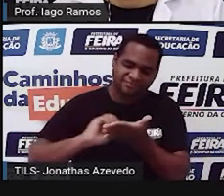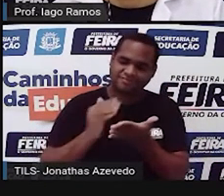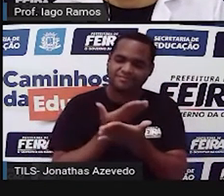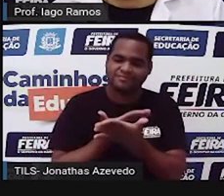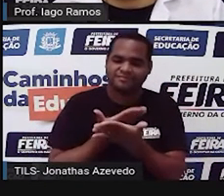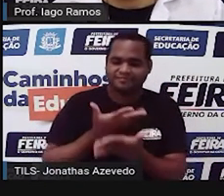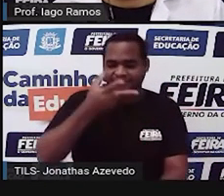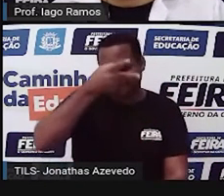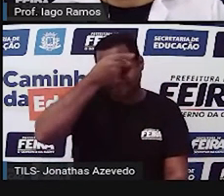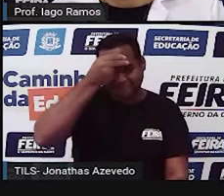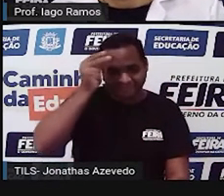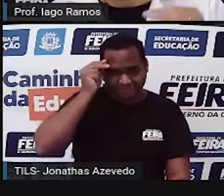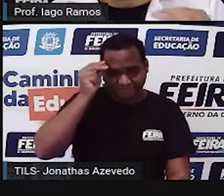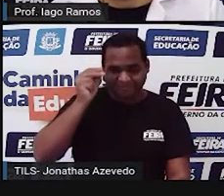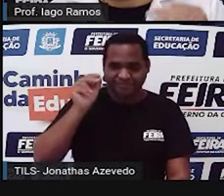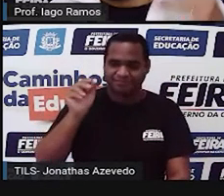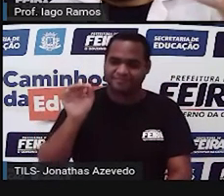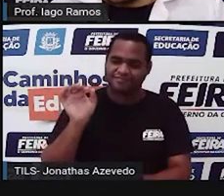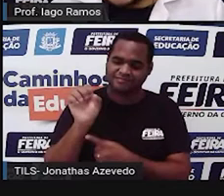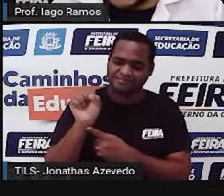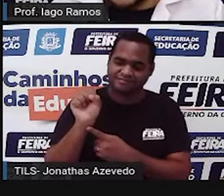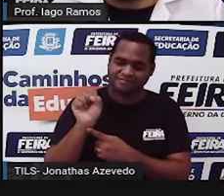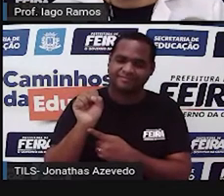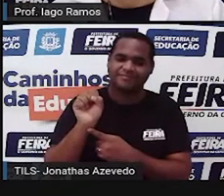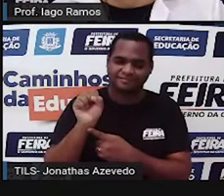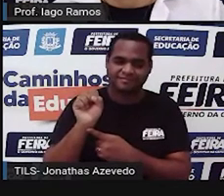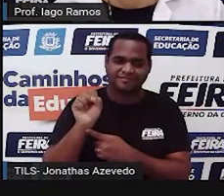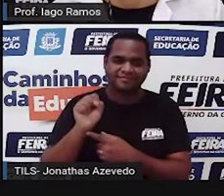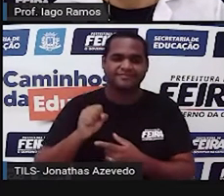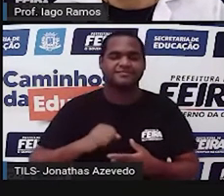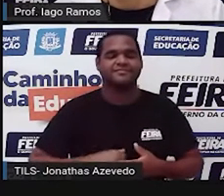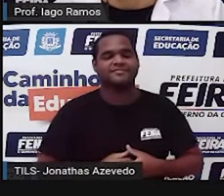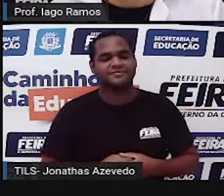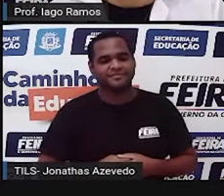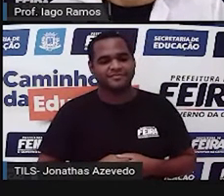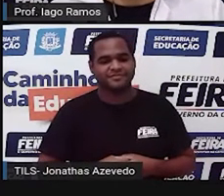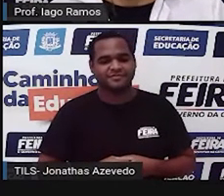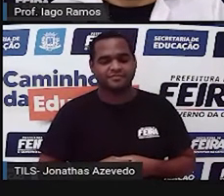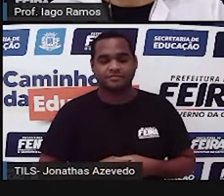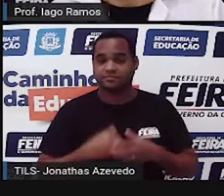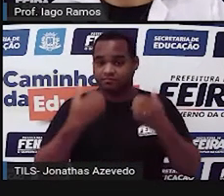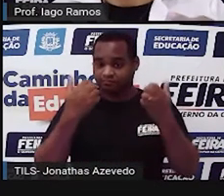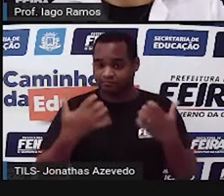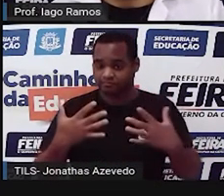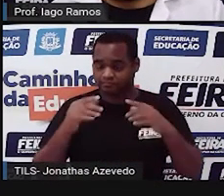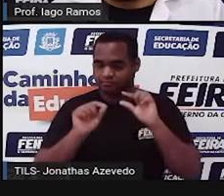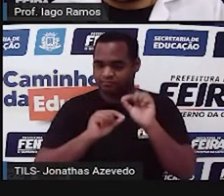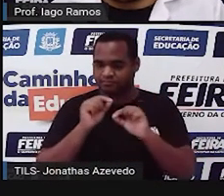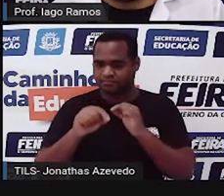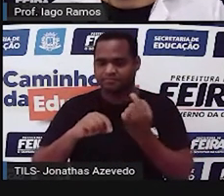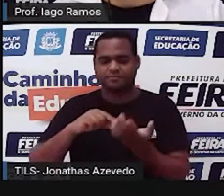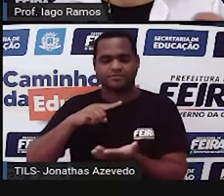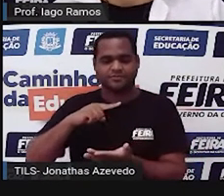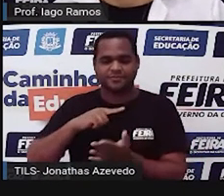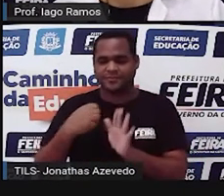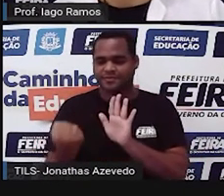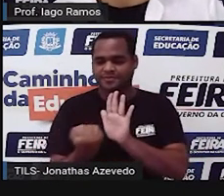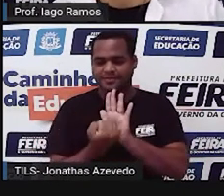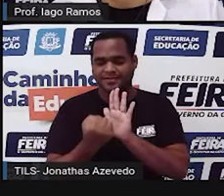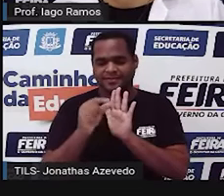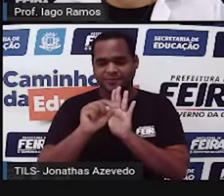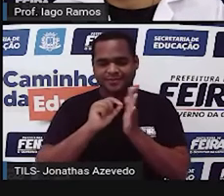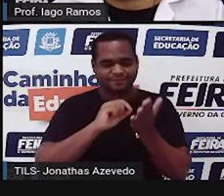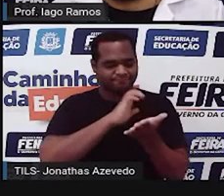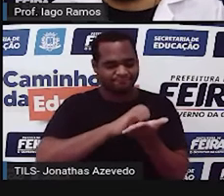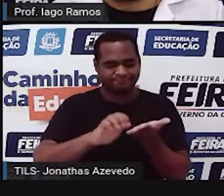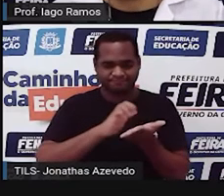de Feira de Santana, Secretaria Municipal de Educação de Feira de Santana, que tem a logomarca da própria